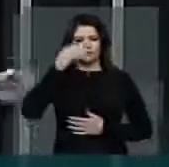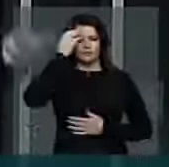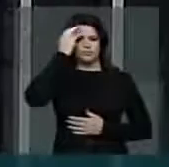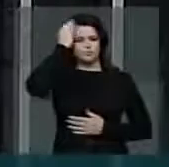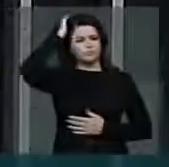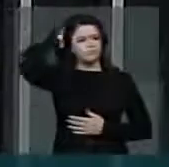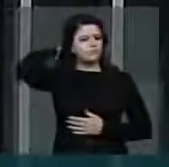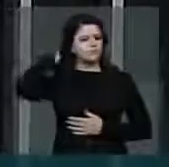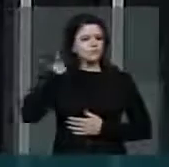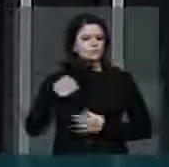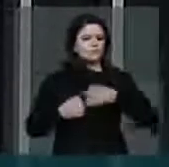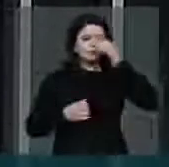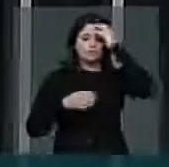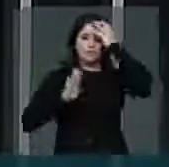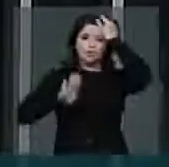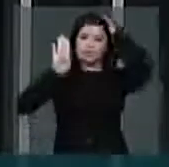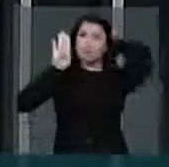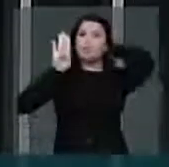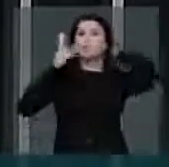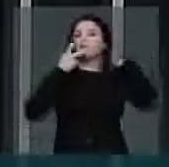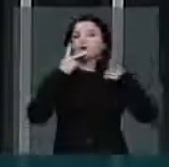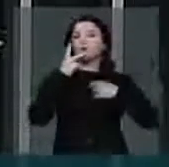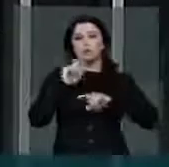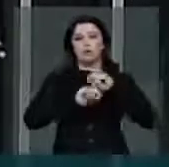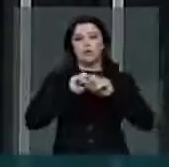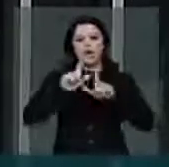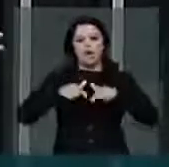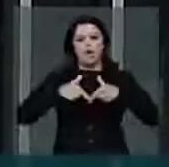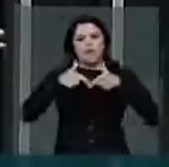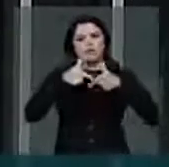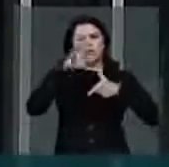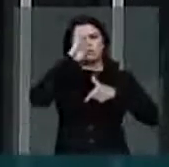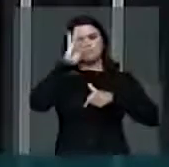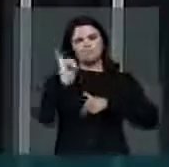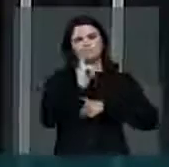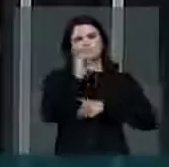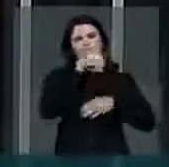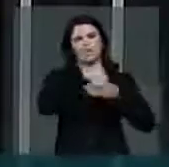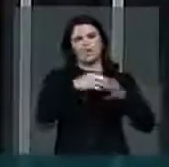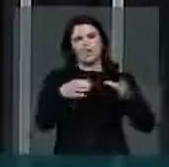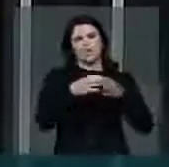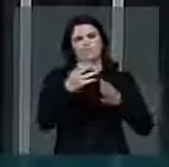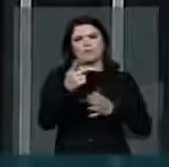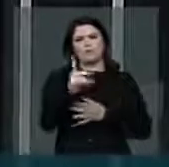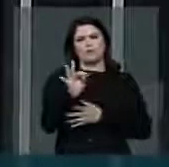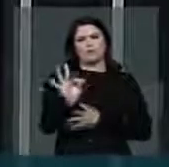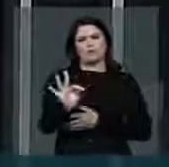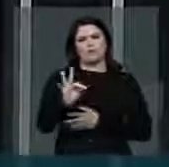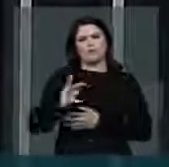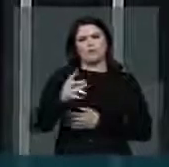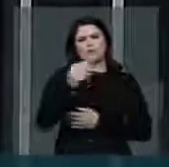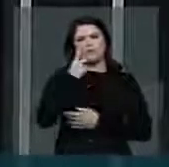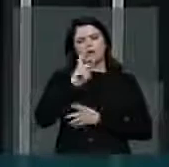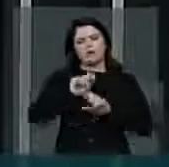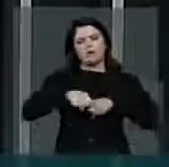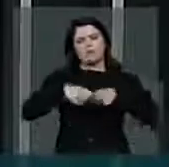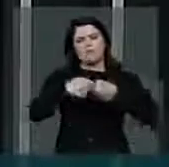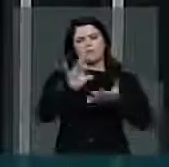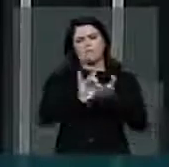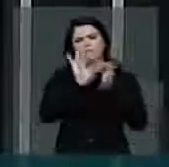que nós estamos falando, acima de tudo, a bandeira maior do Partido Democrático Trabalhista, que é a defesa